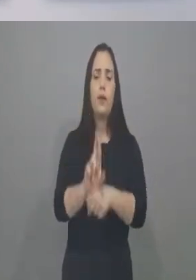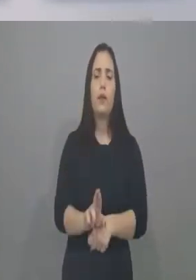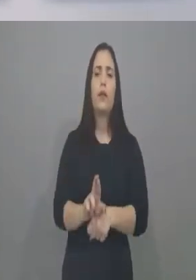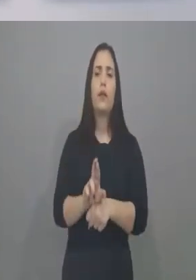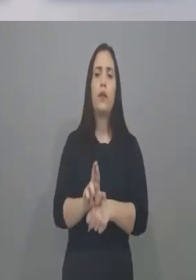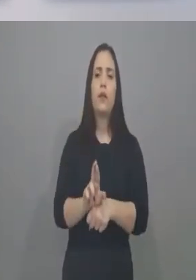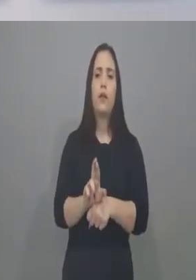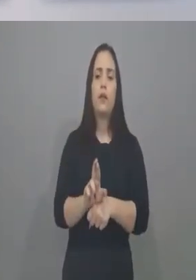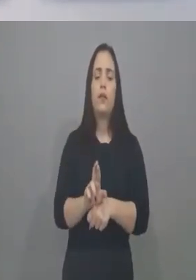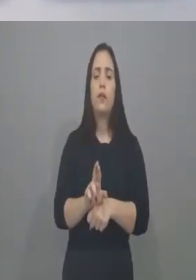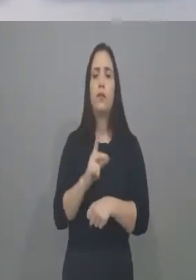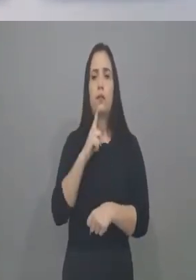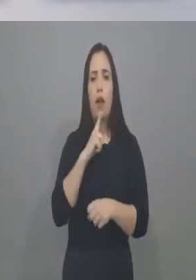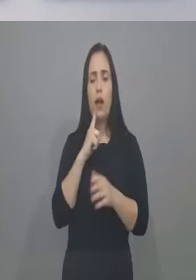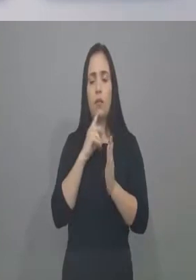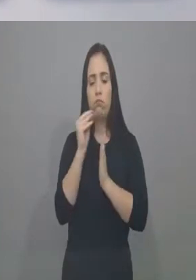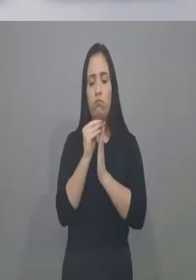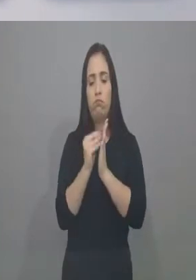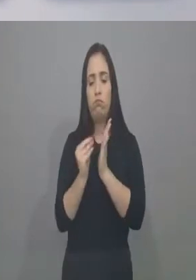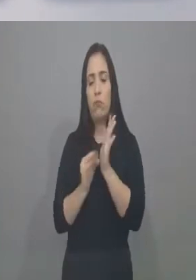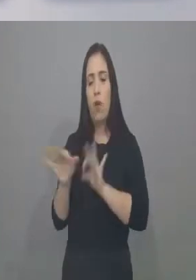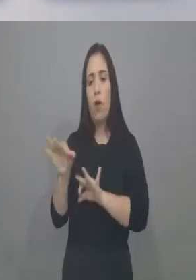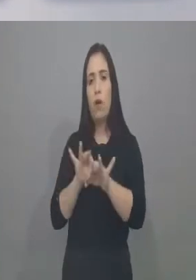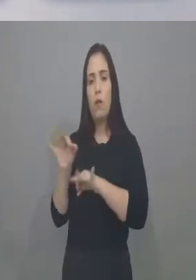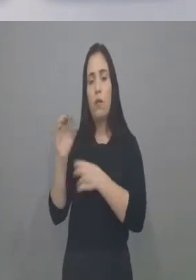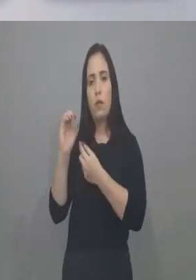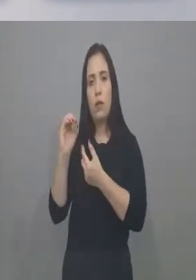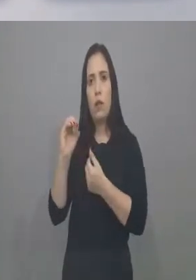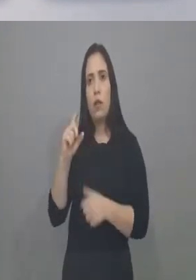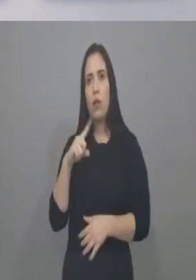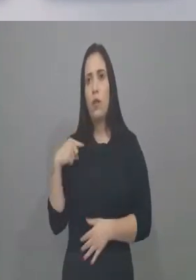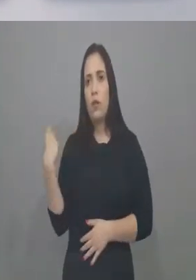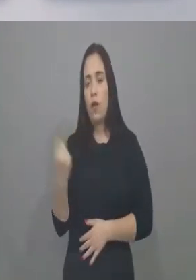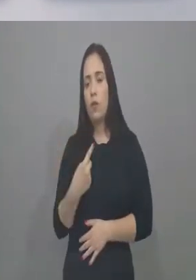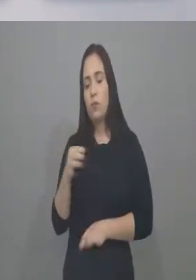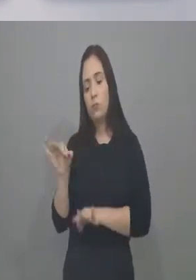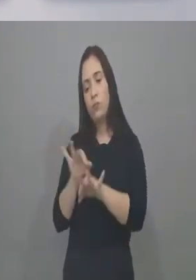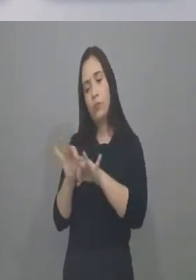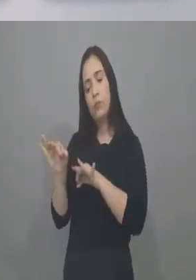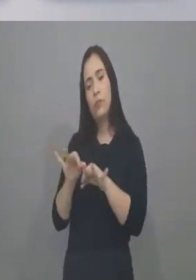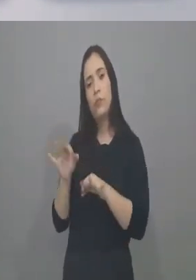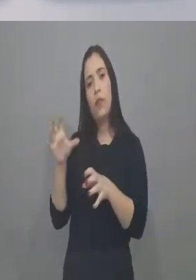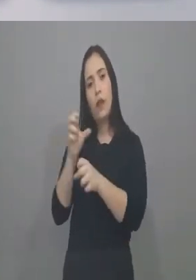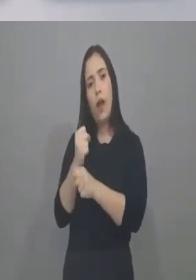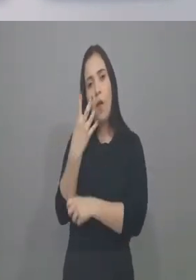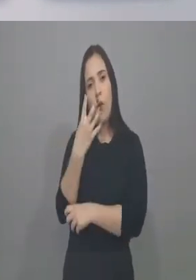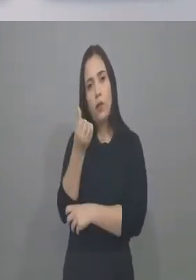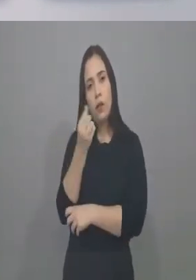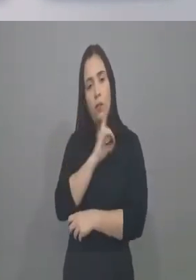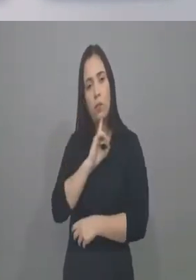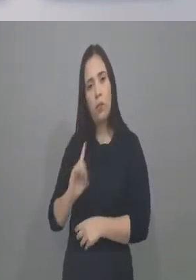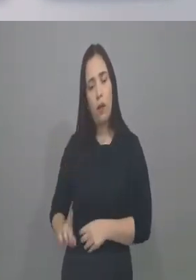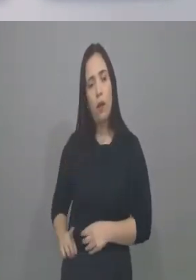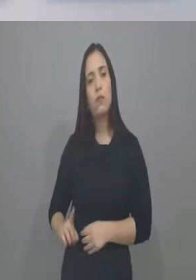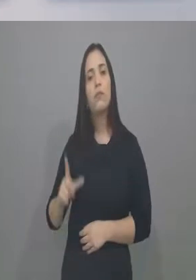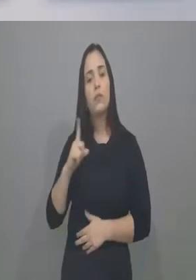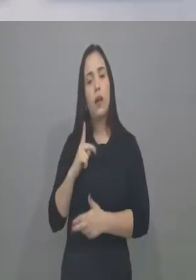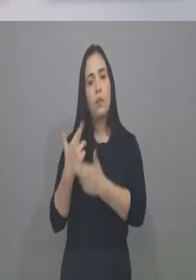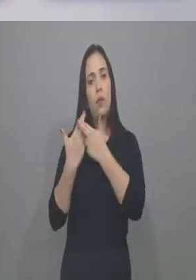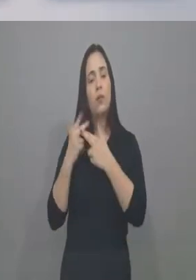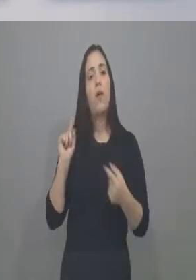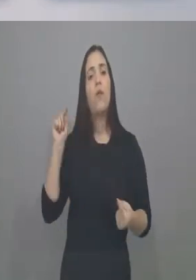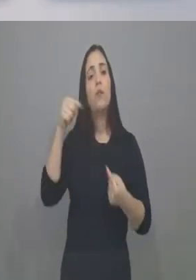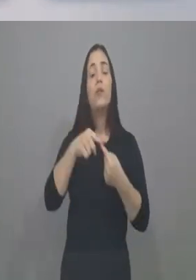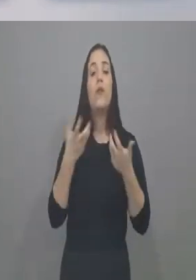municípios colocam recursos dentro do orçamento e a gente, nós, todos os 46 deputados, a gente tem o